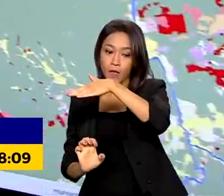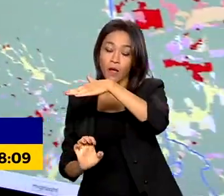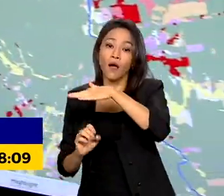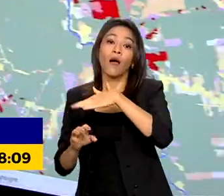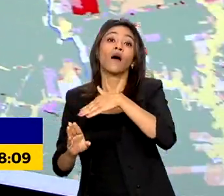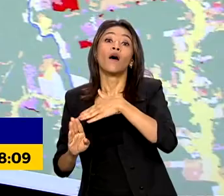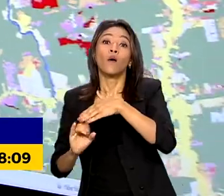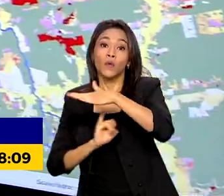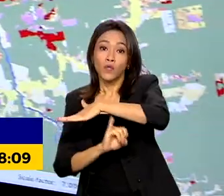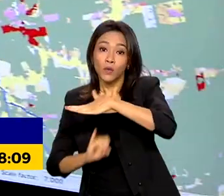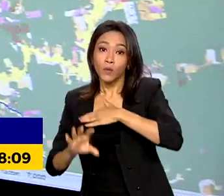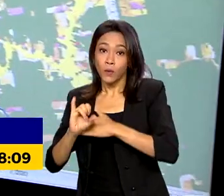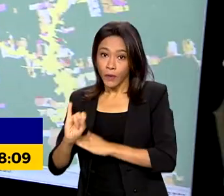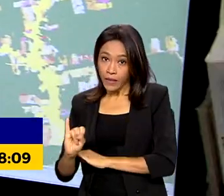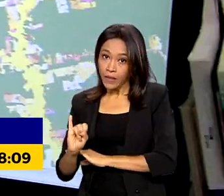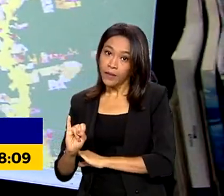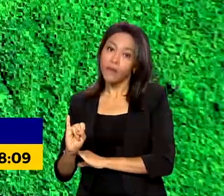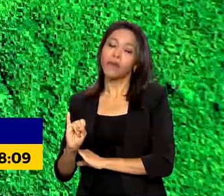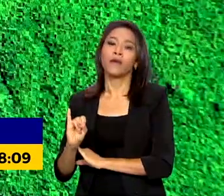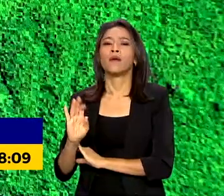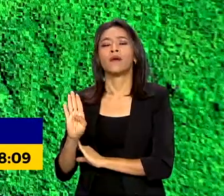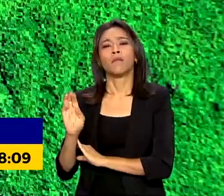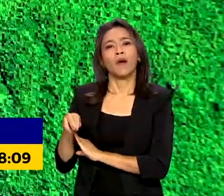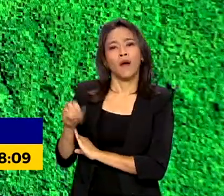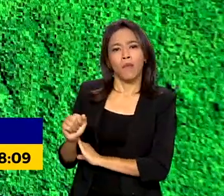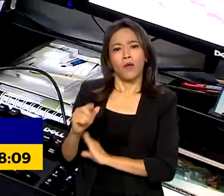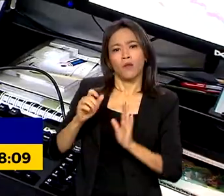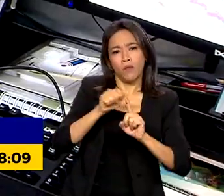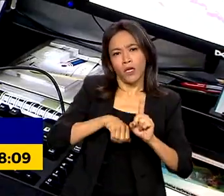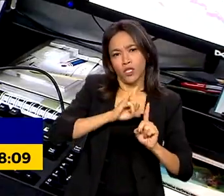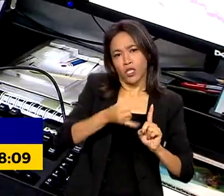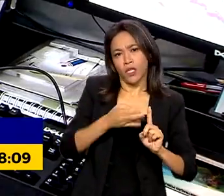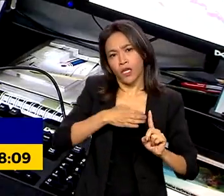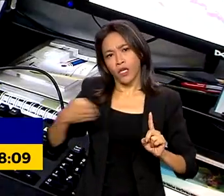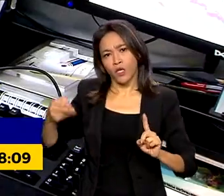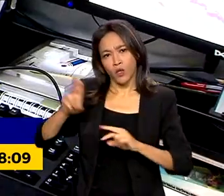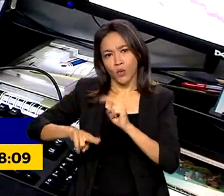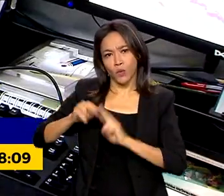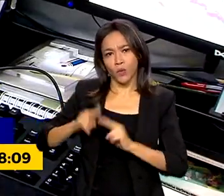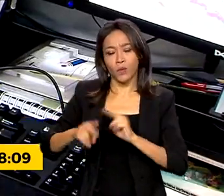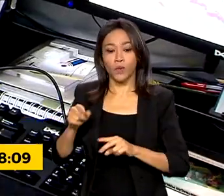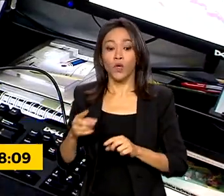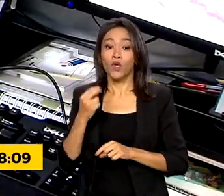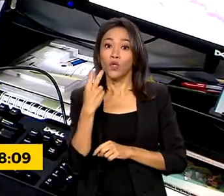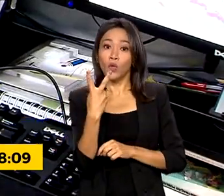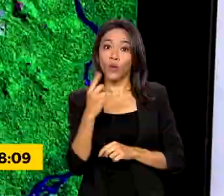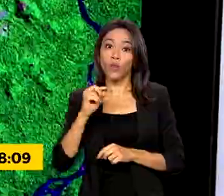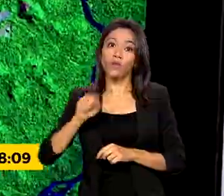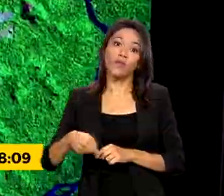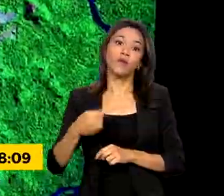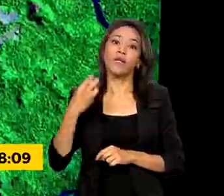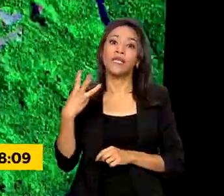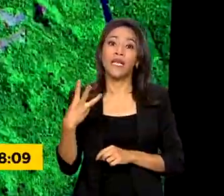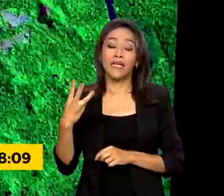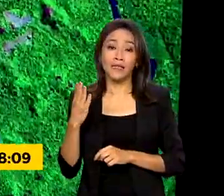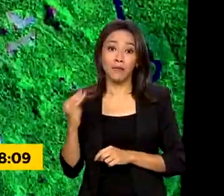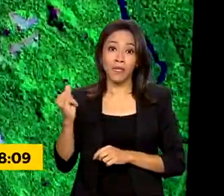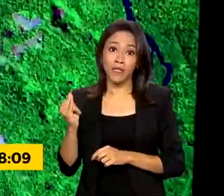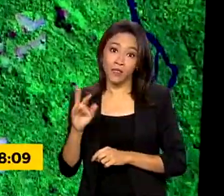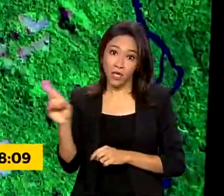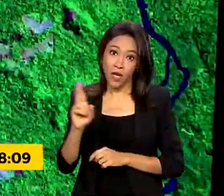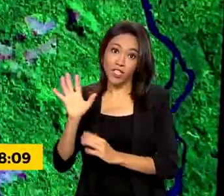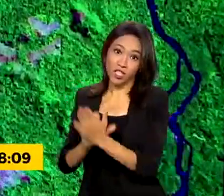trabalho nos dois biomas e só entre janeiro e junho aplicou 2,3 bilhões de reais em multas na